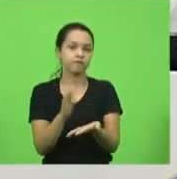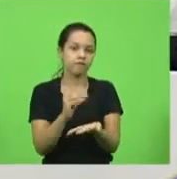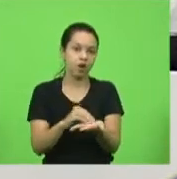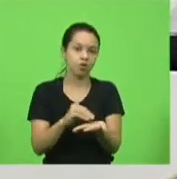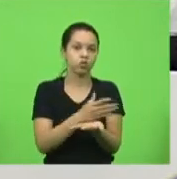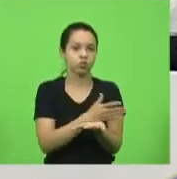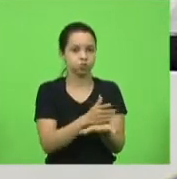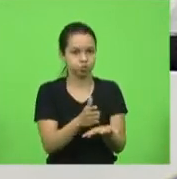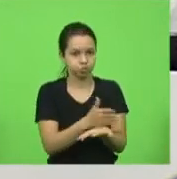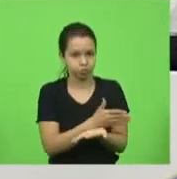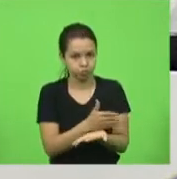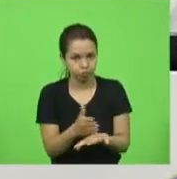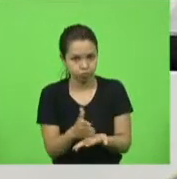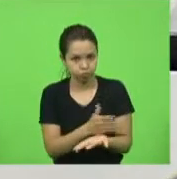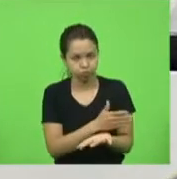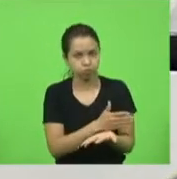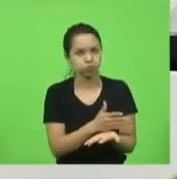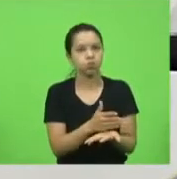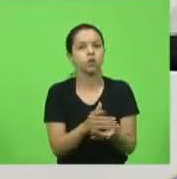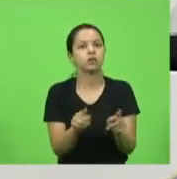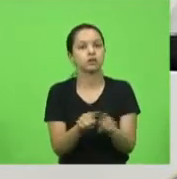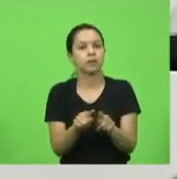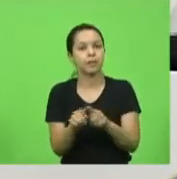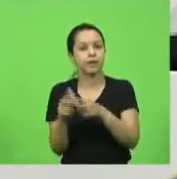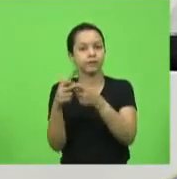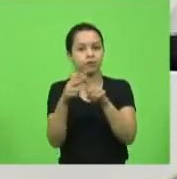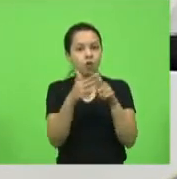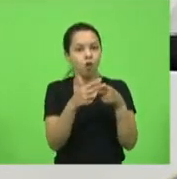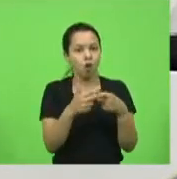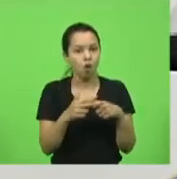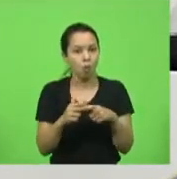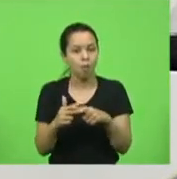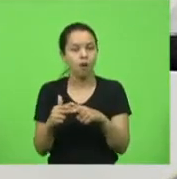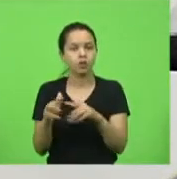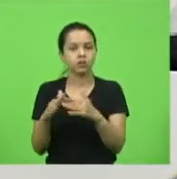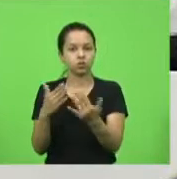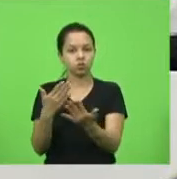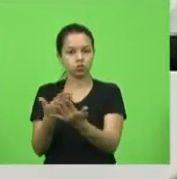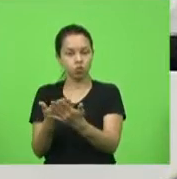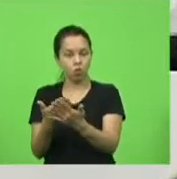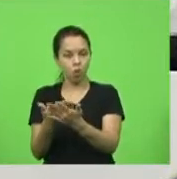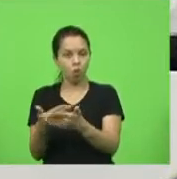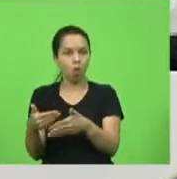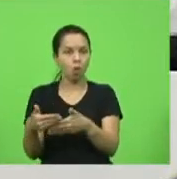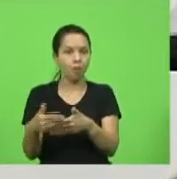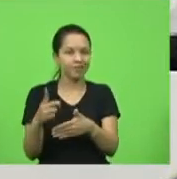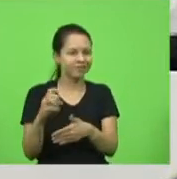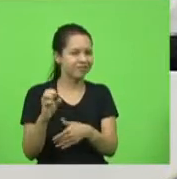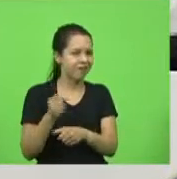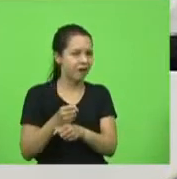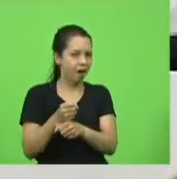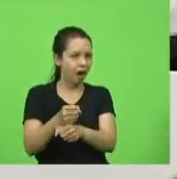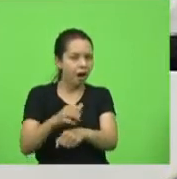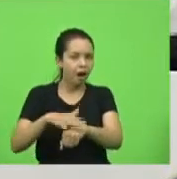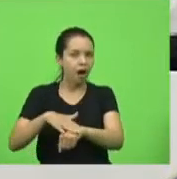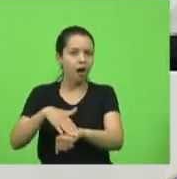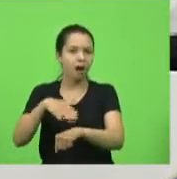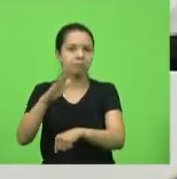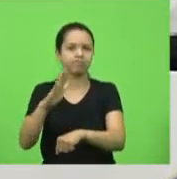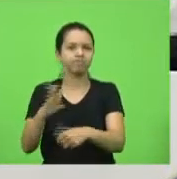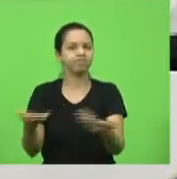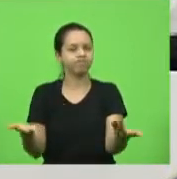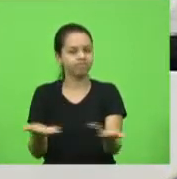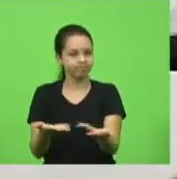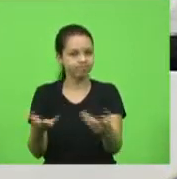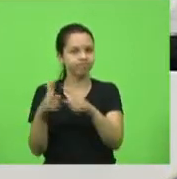reforma completa do Conjunto Educacional Pedro II, escola mais do que centenária, que, agora, terá